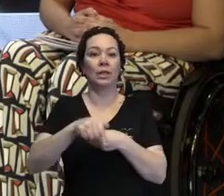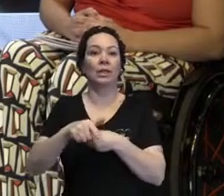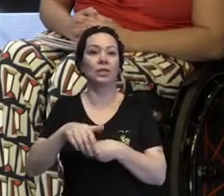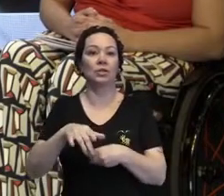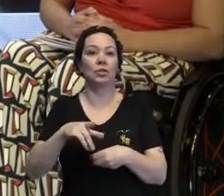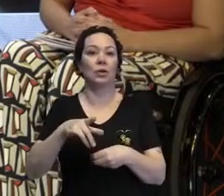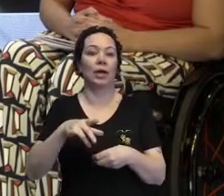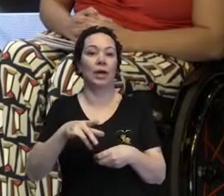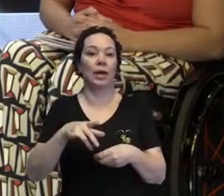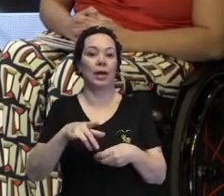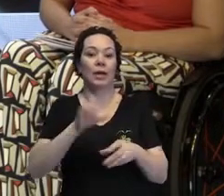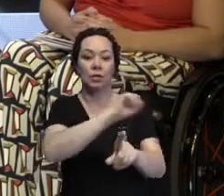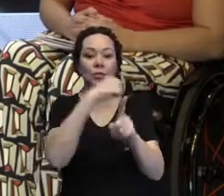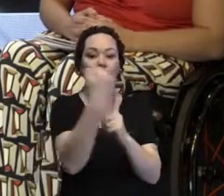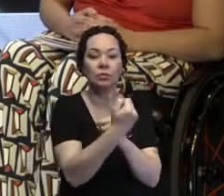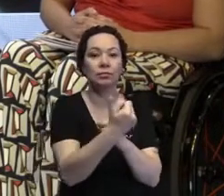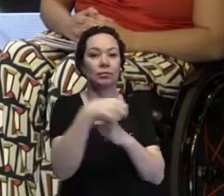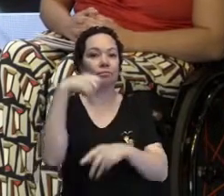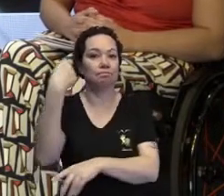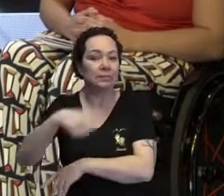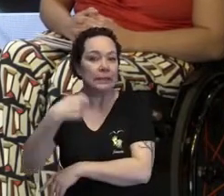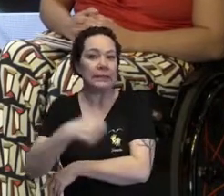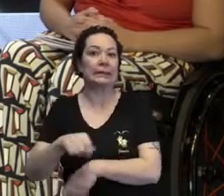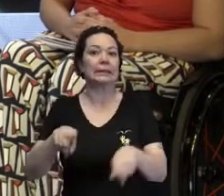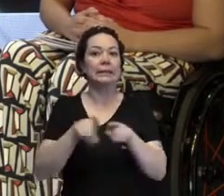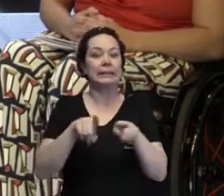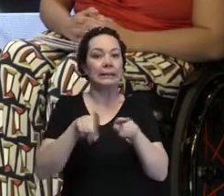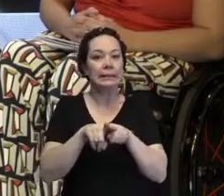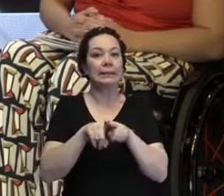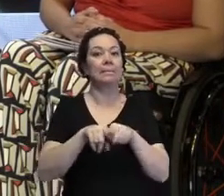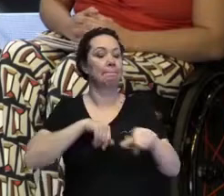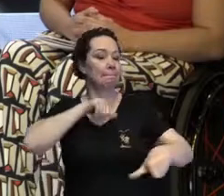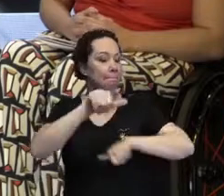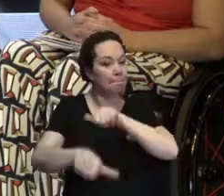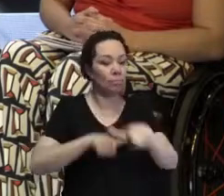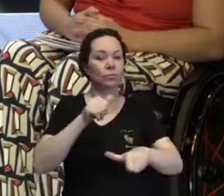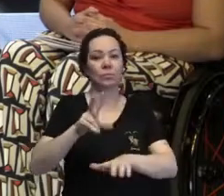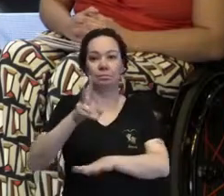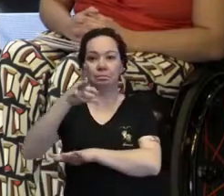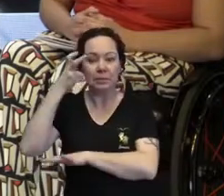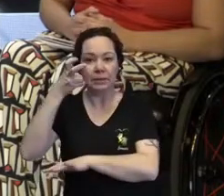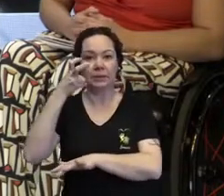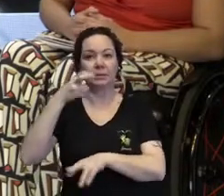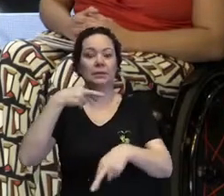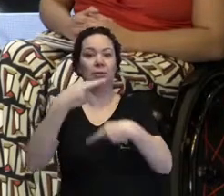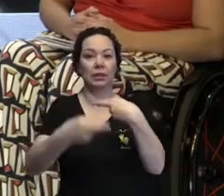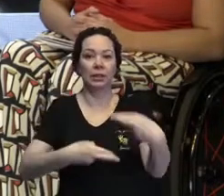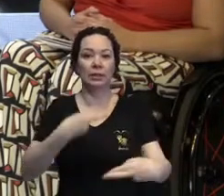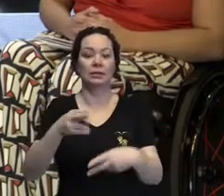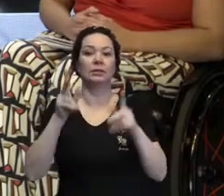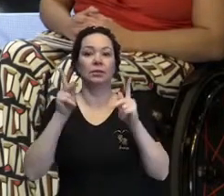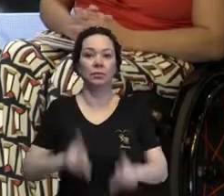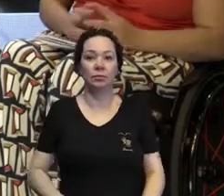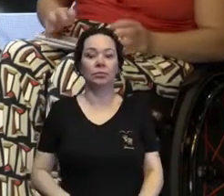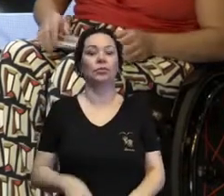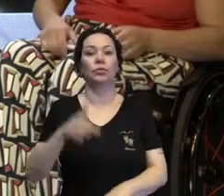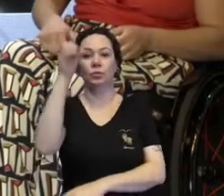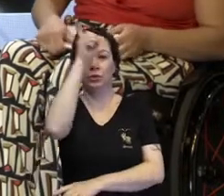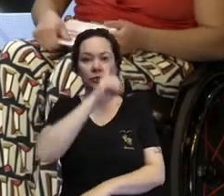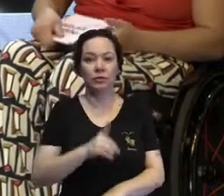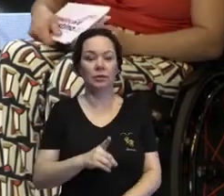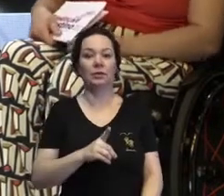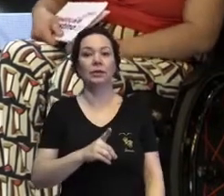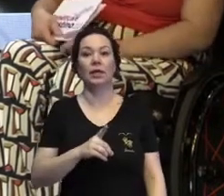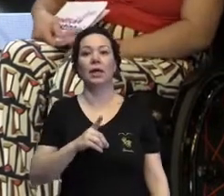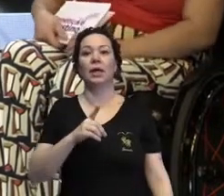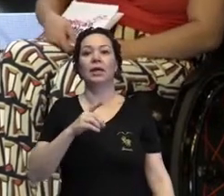de como a sociedade precisa também melhorar, mudar essa percepção em relação à pessoa com deficiência através do que a gente propõe aqui,